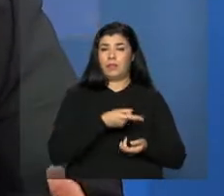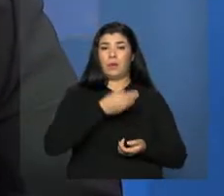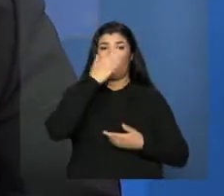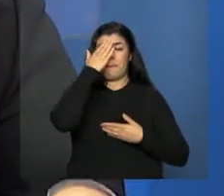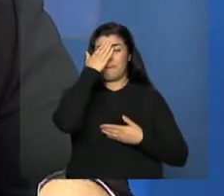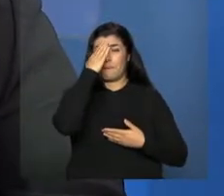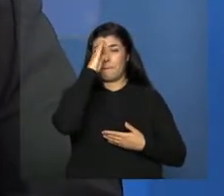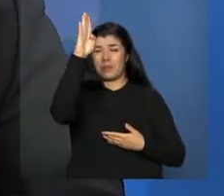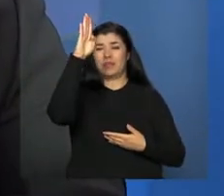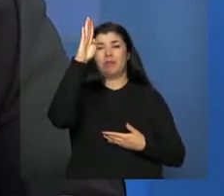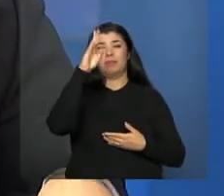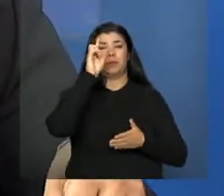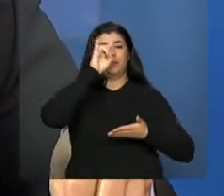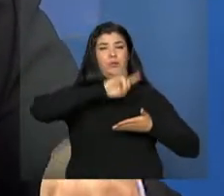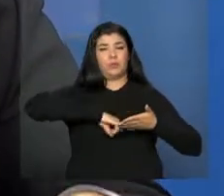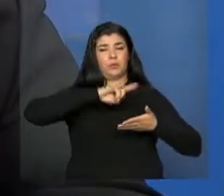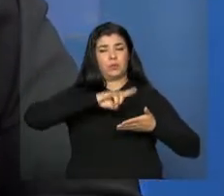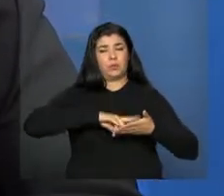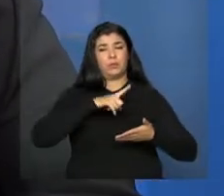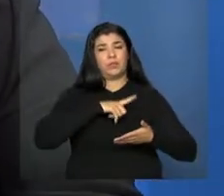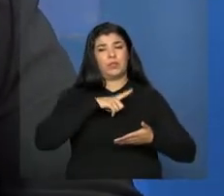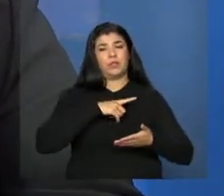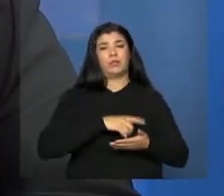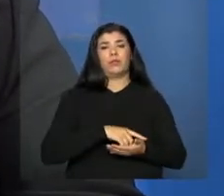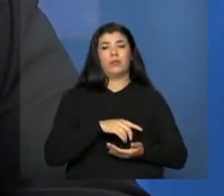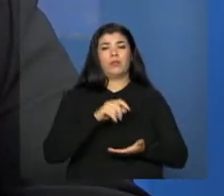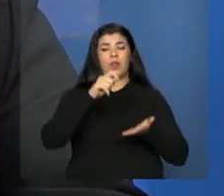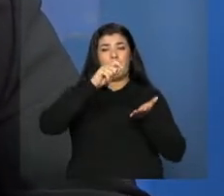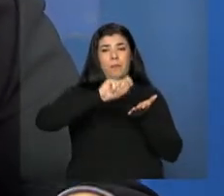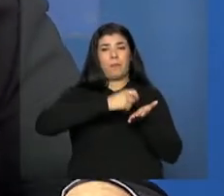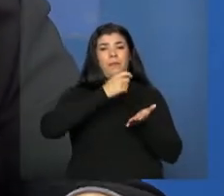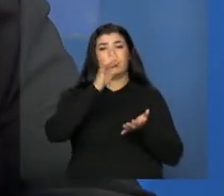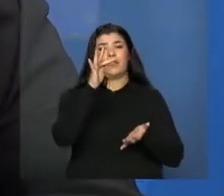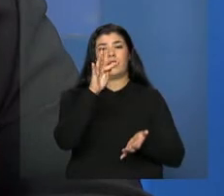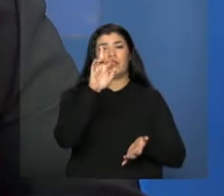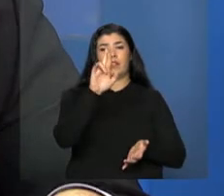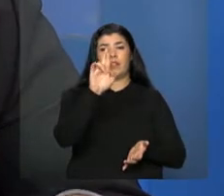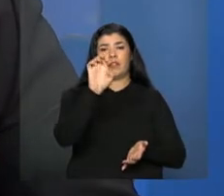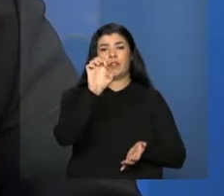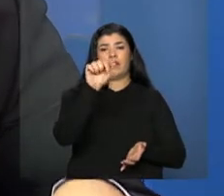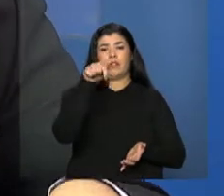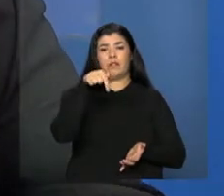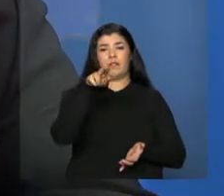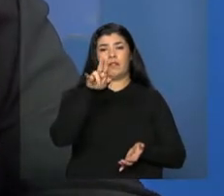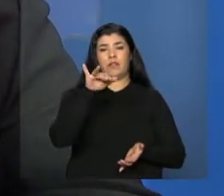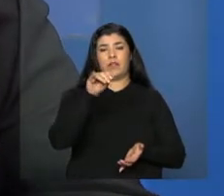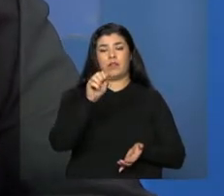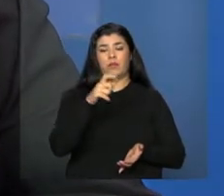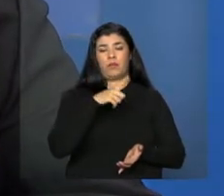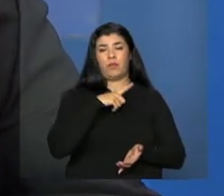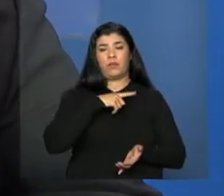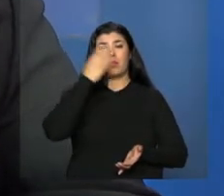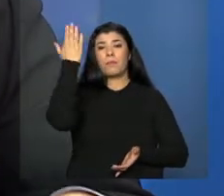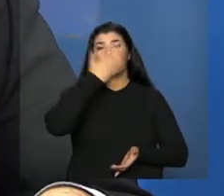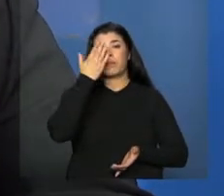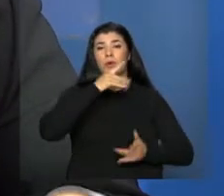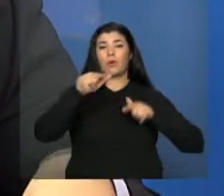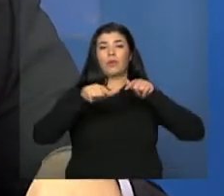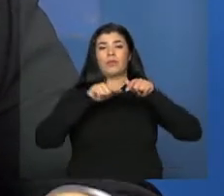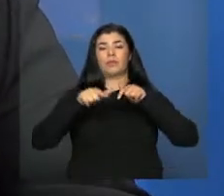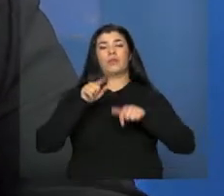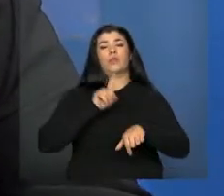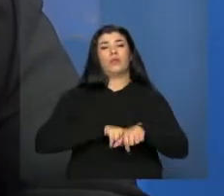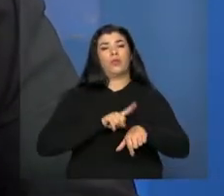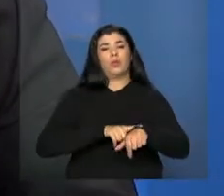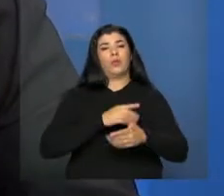documento principal, o documento de frequência que atesta, certo, que o trabalhador esteve lá, que ele trabalhou no horário regulamentar,